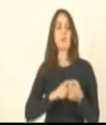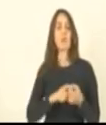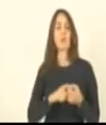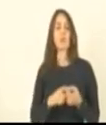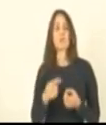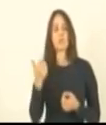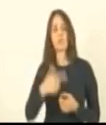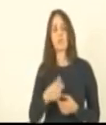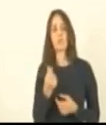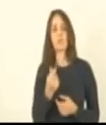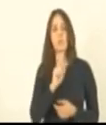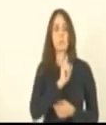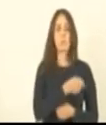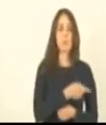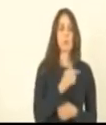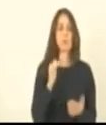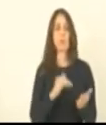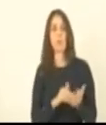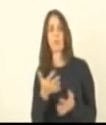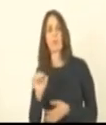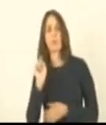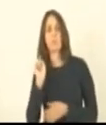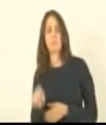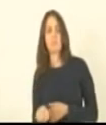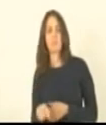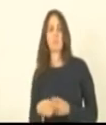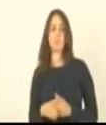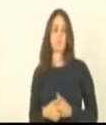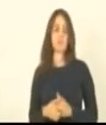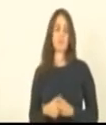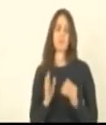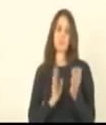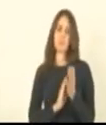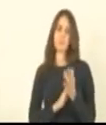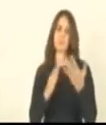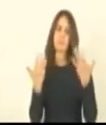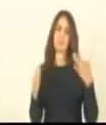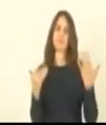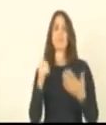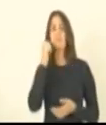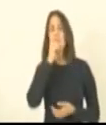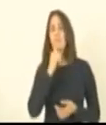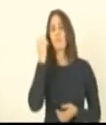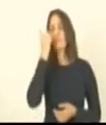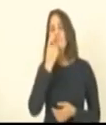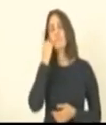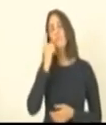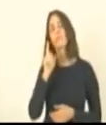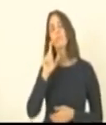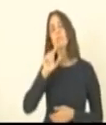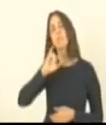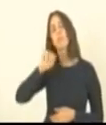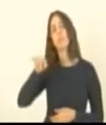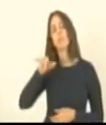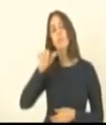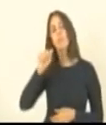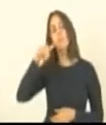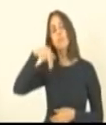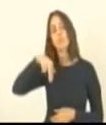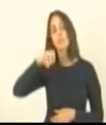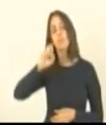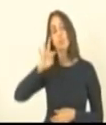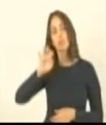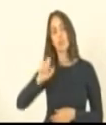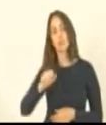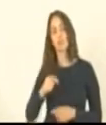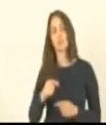variaram de mil reais até 10 mil reais então parabéns deputada Janete e se Deus quiser em breve esse projeto